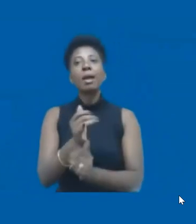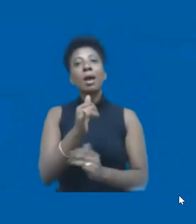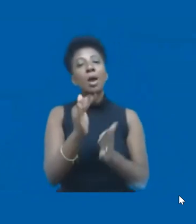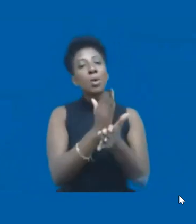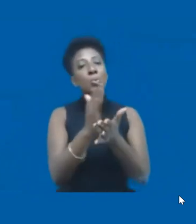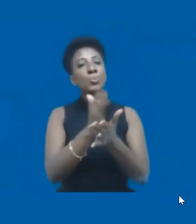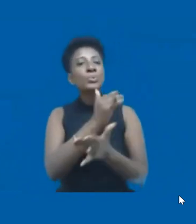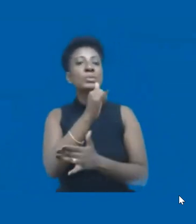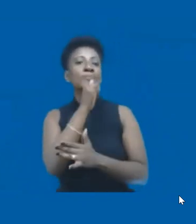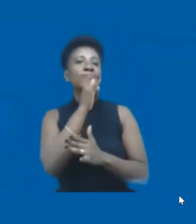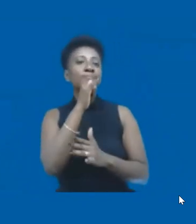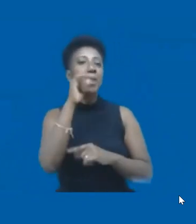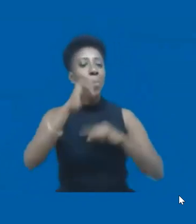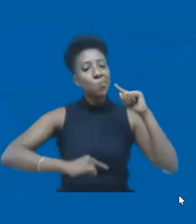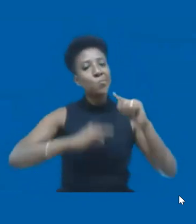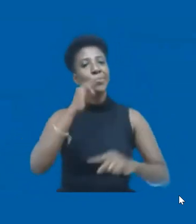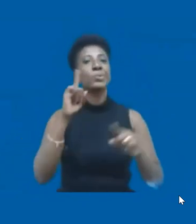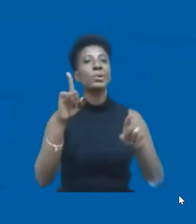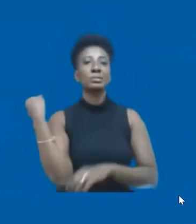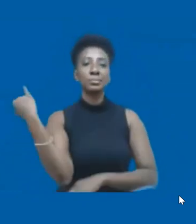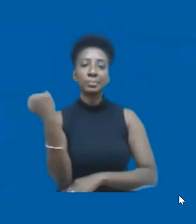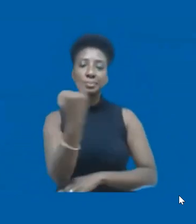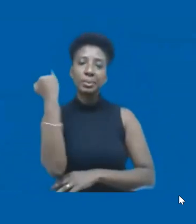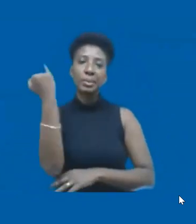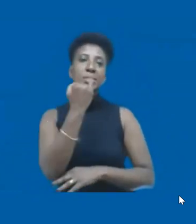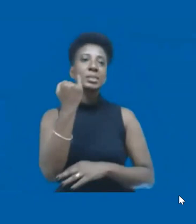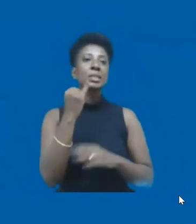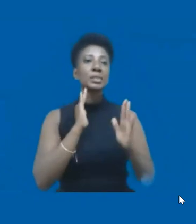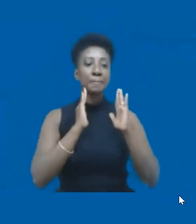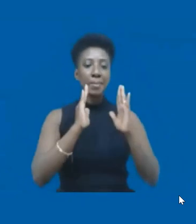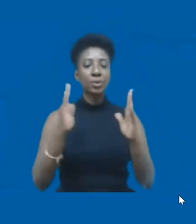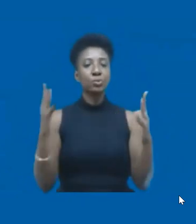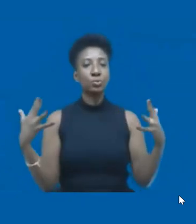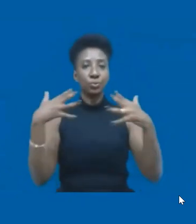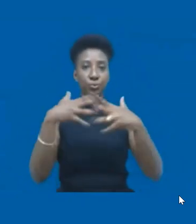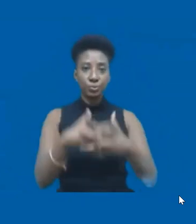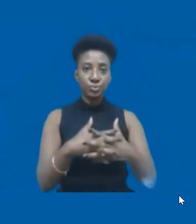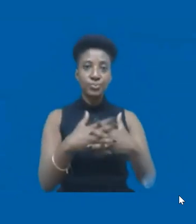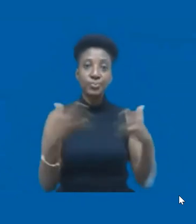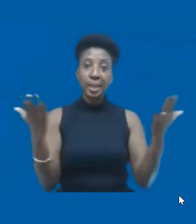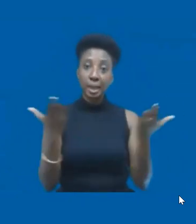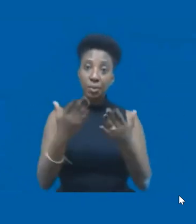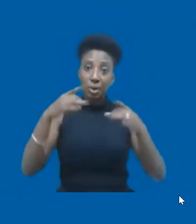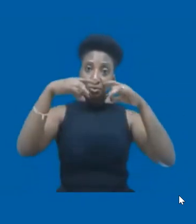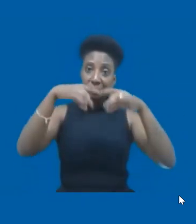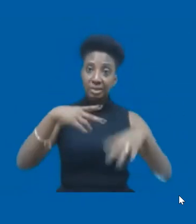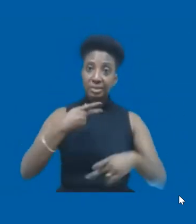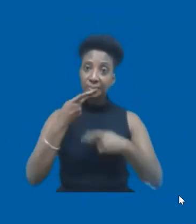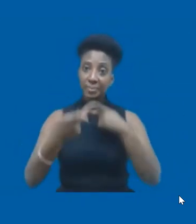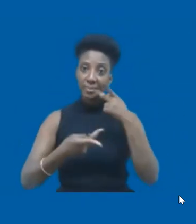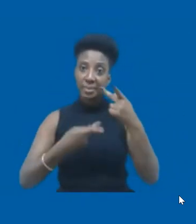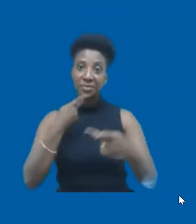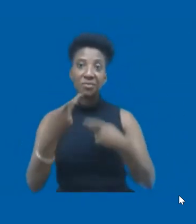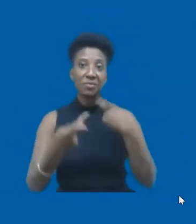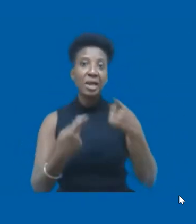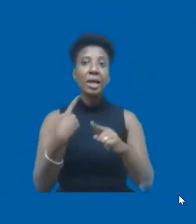e de superação nesse contexto tão adverso. Então, Isadora, eu encerro aqui minha fala, né, eu não quero me alongar muito, a